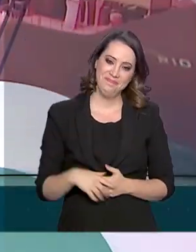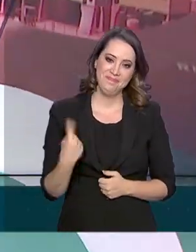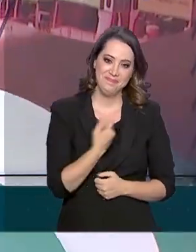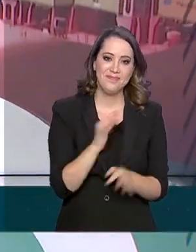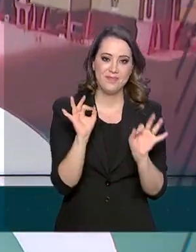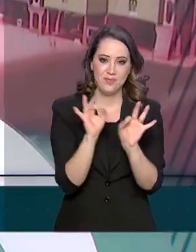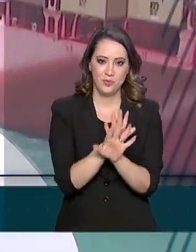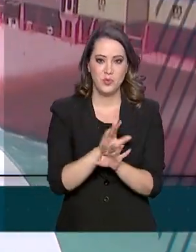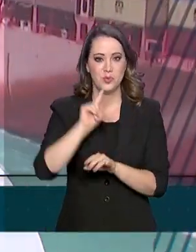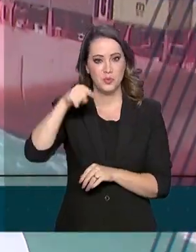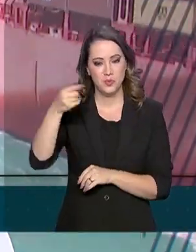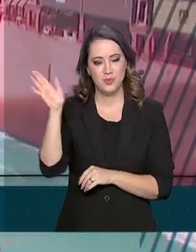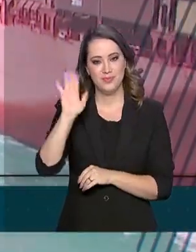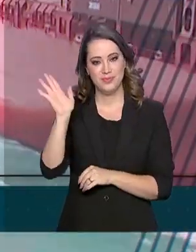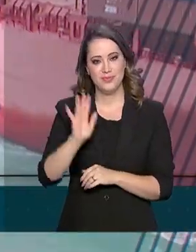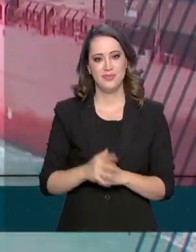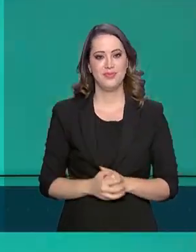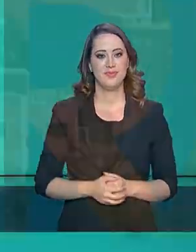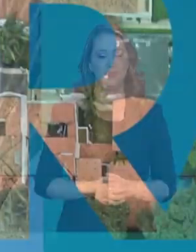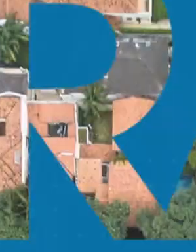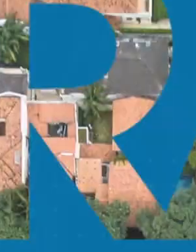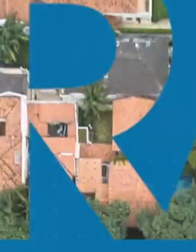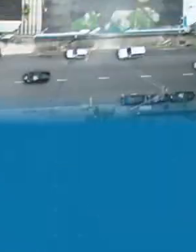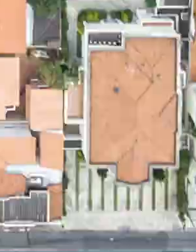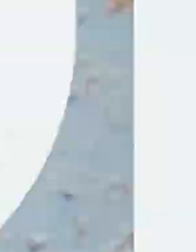governo agora fica por aqui. Até a próxima edição.